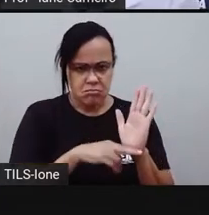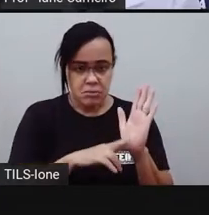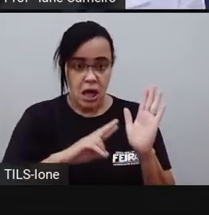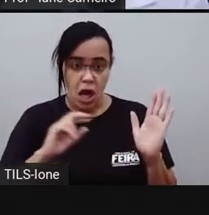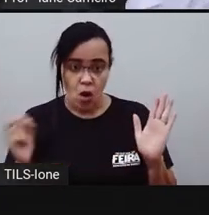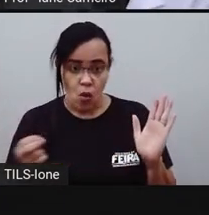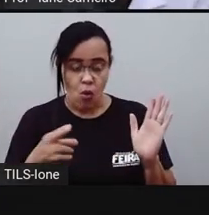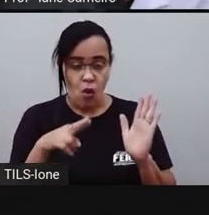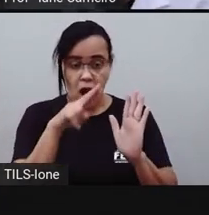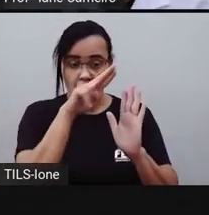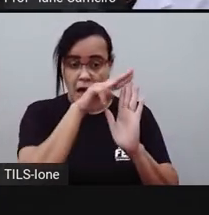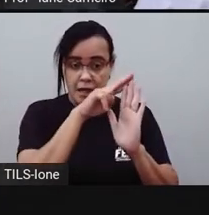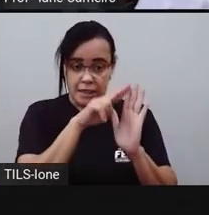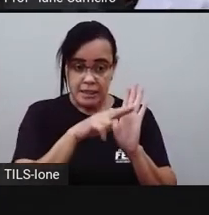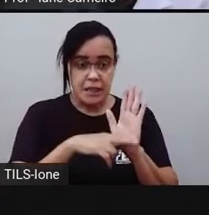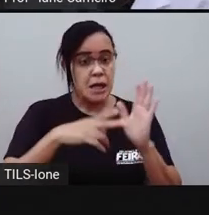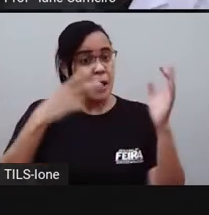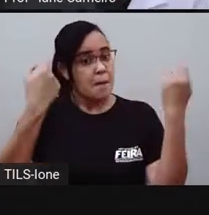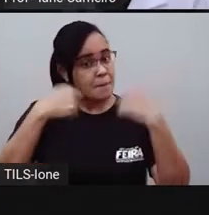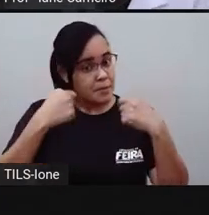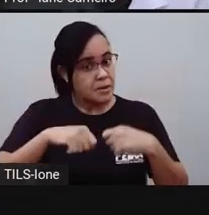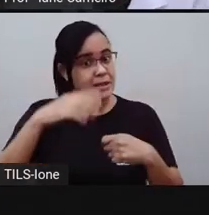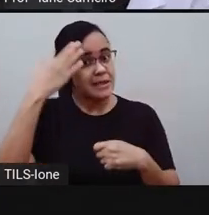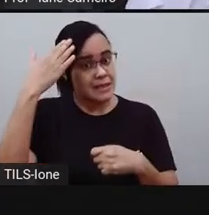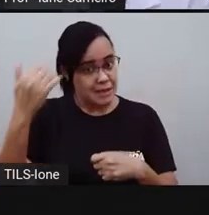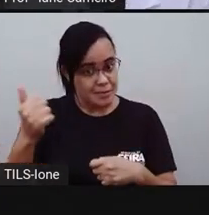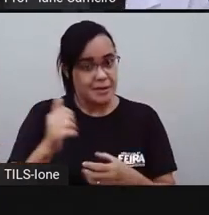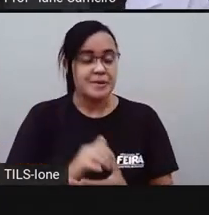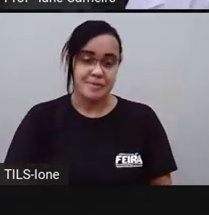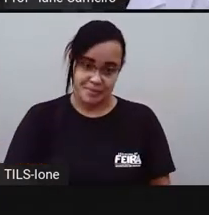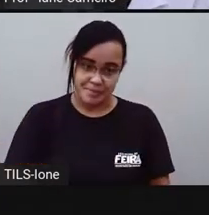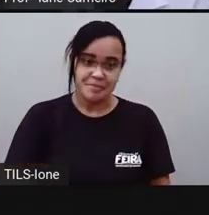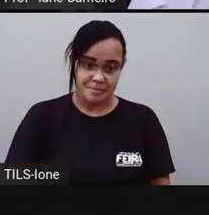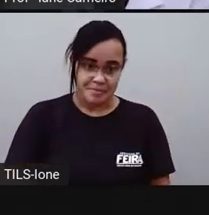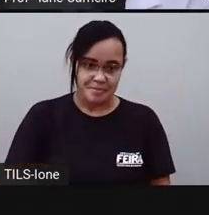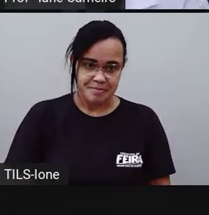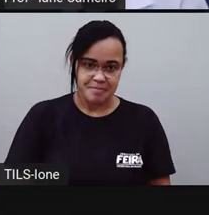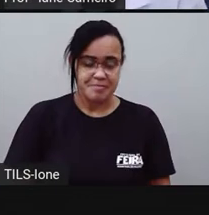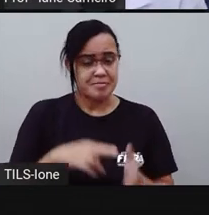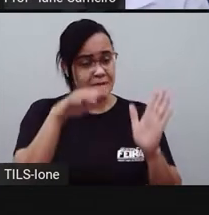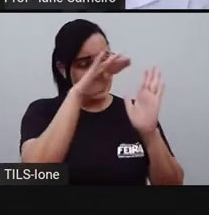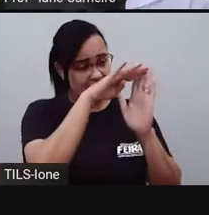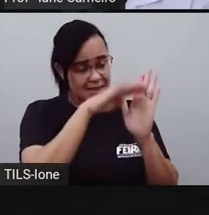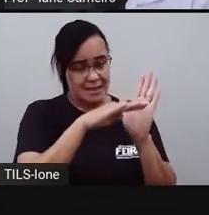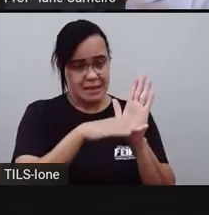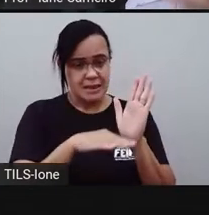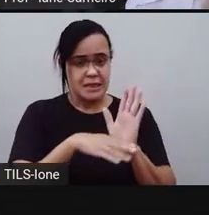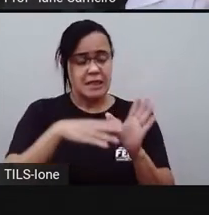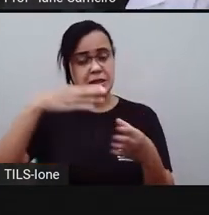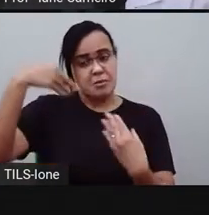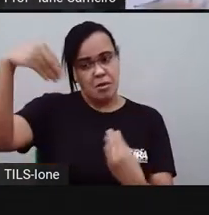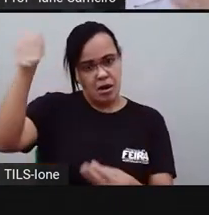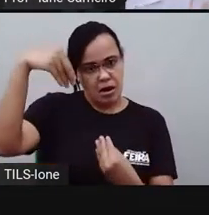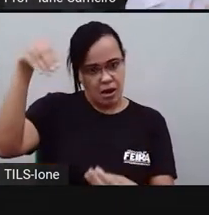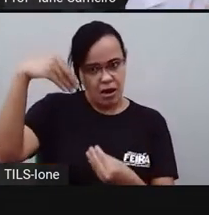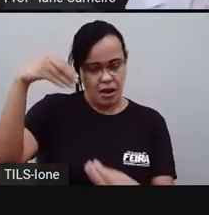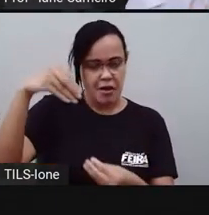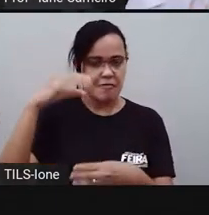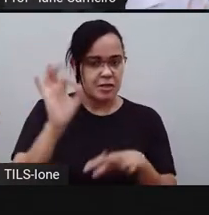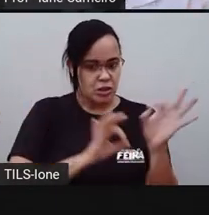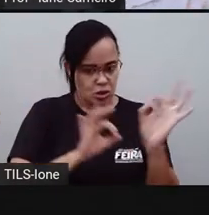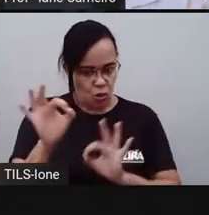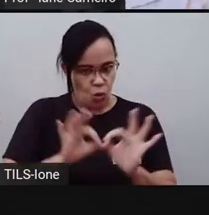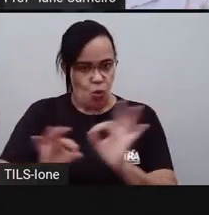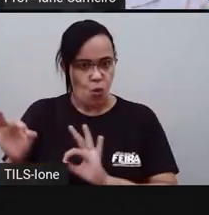elementos, né? Que não podem deixar de existir. É claro que uma receita que é feita para uma revista, ela traz um monte de informações,